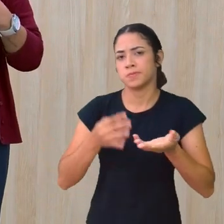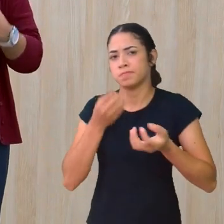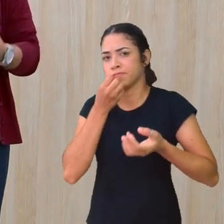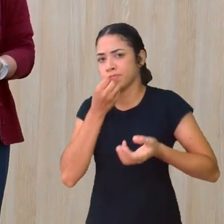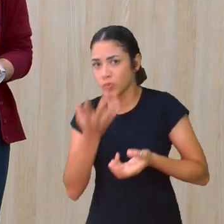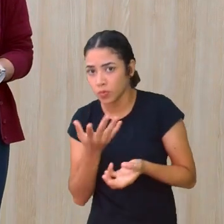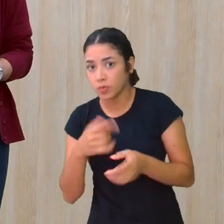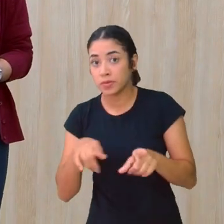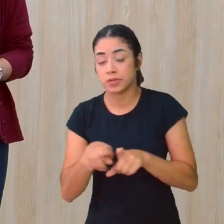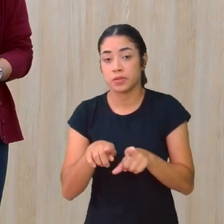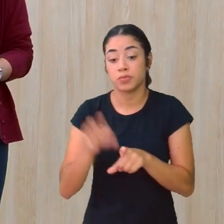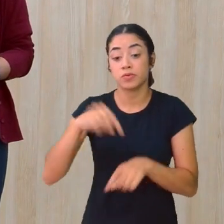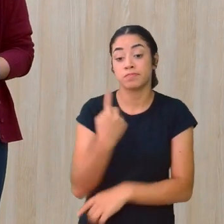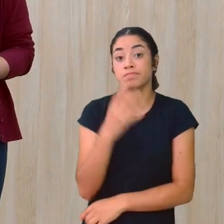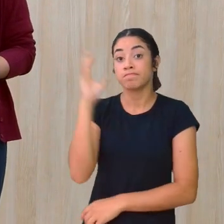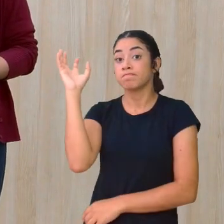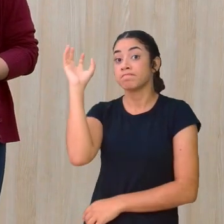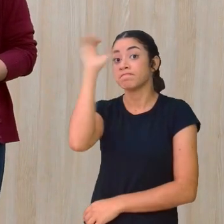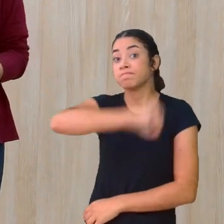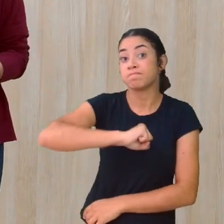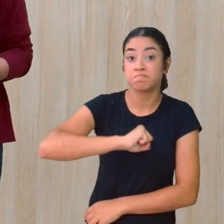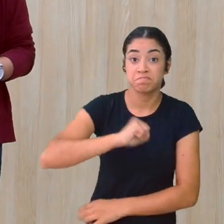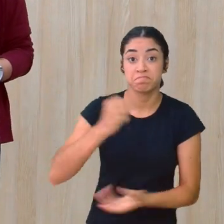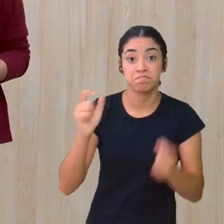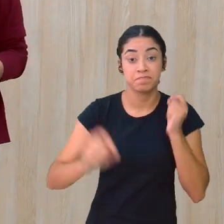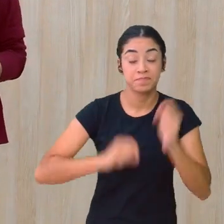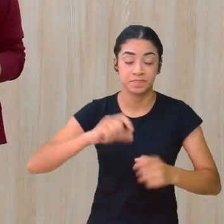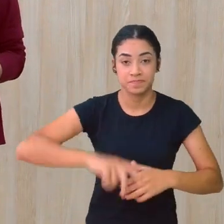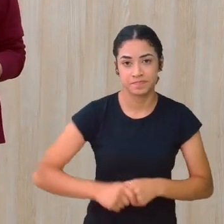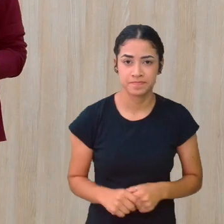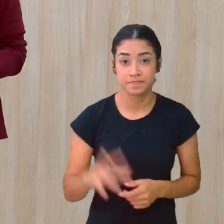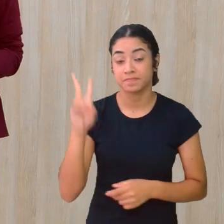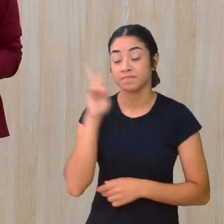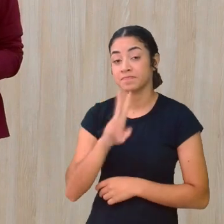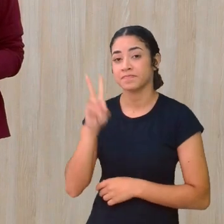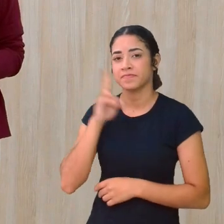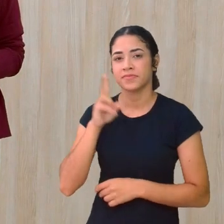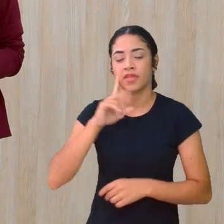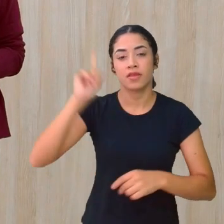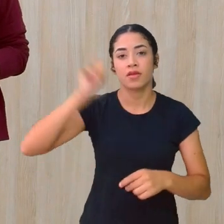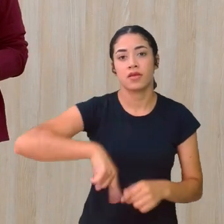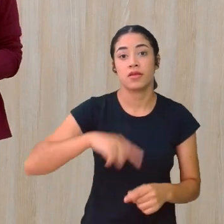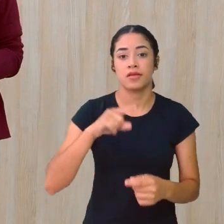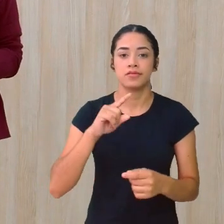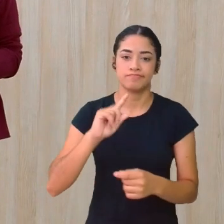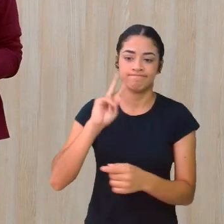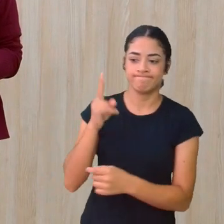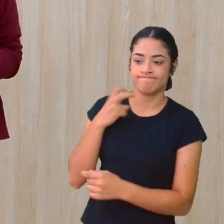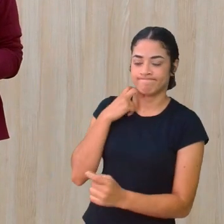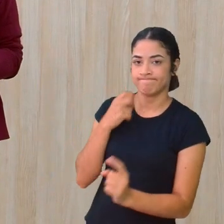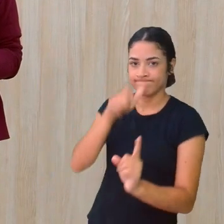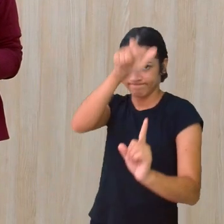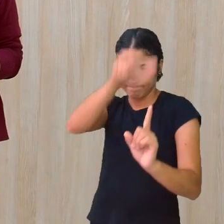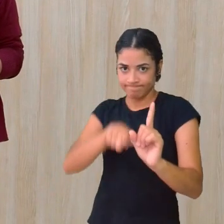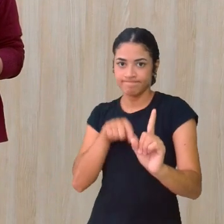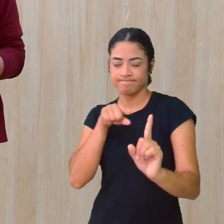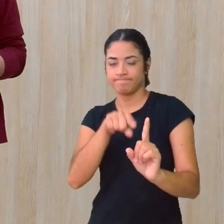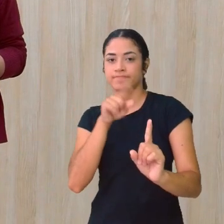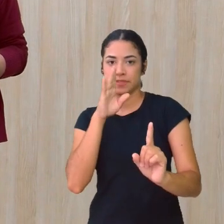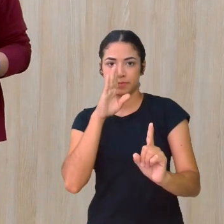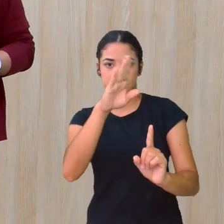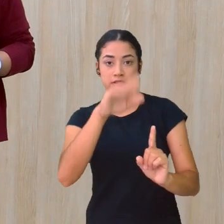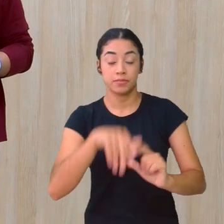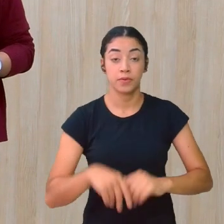tirar de lição Dessa história também Tá certo? A história Gira em torno da figura do morcego Como a gente bem viu E